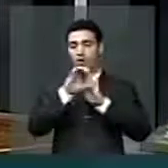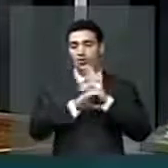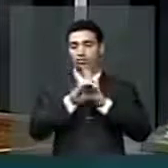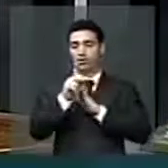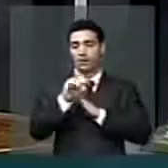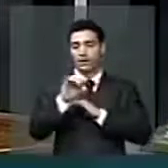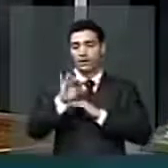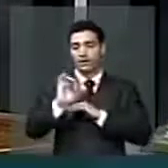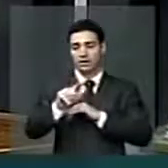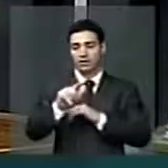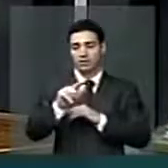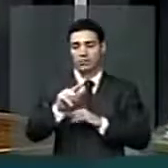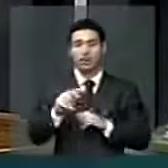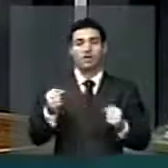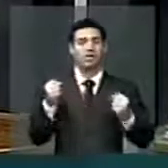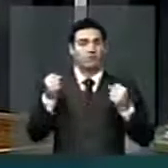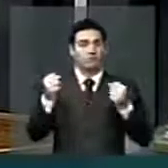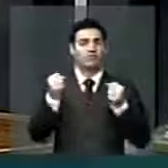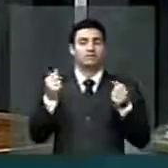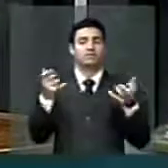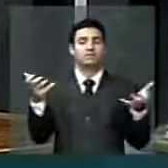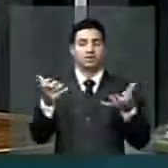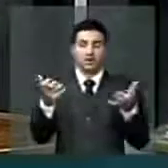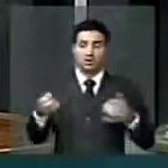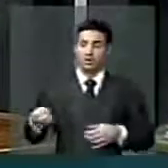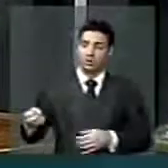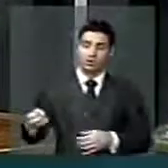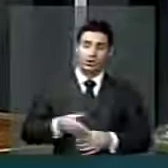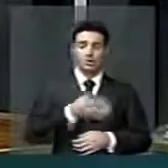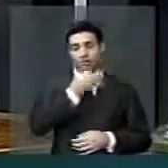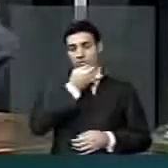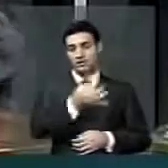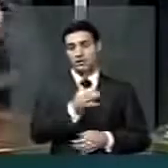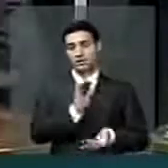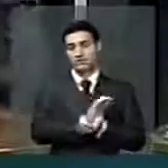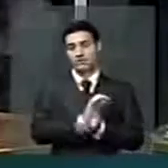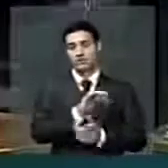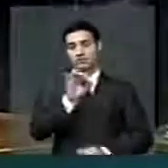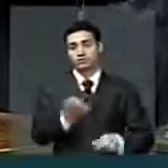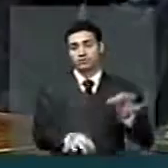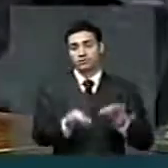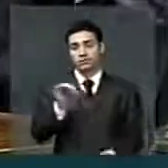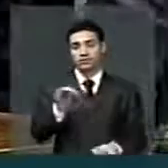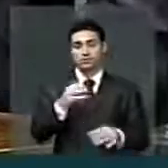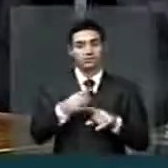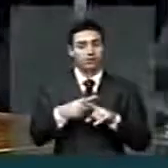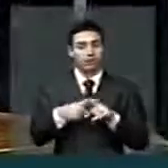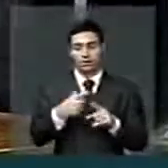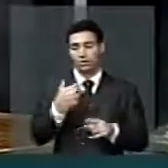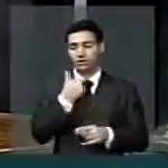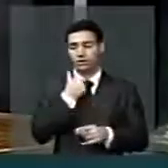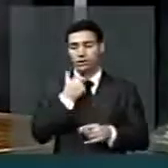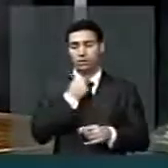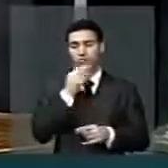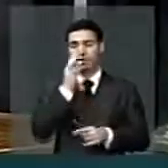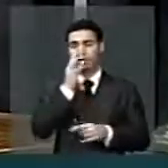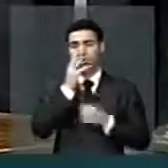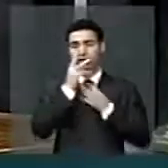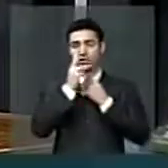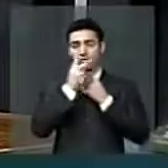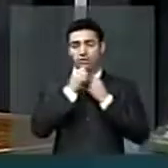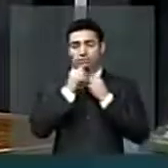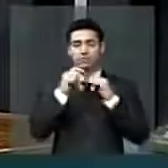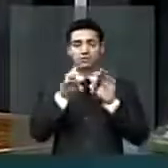A manifestação quer também uma nova postura da justiça que não pode mais ser tão morosa nem